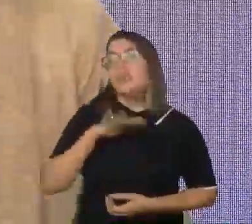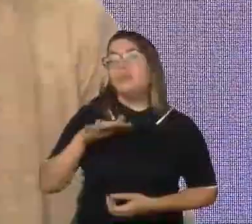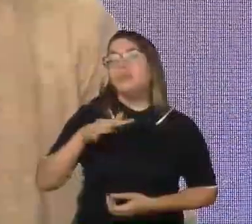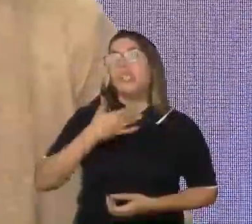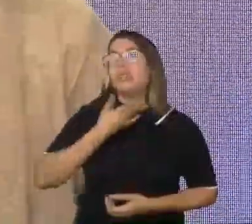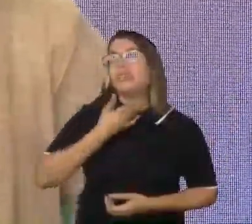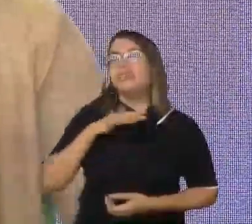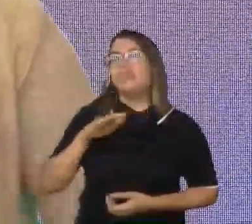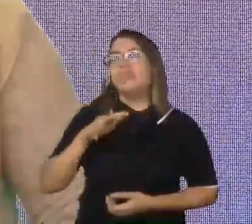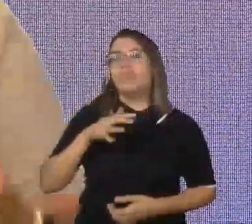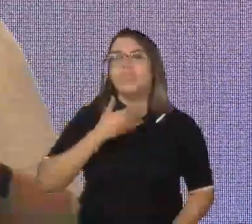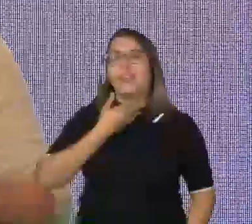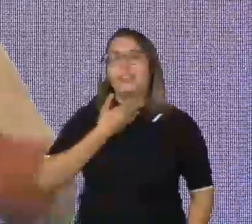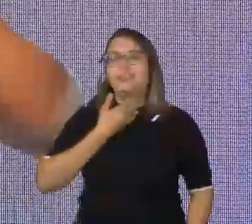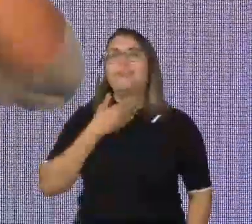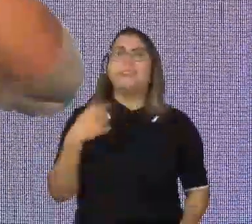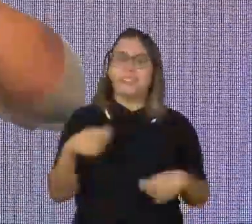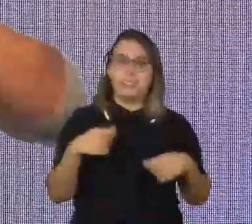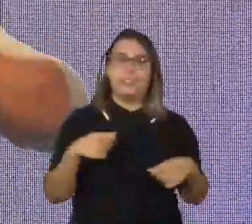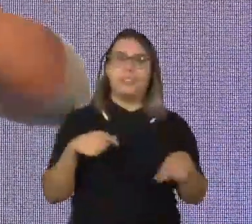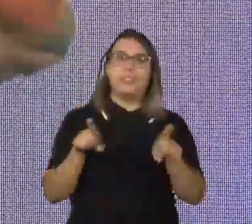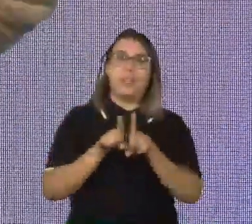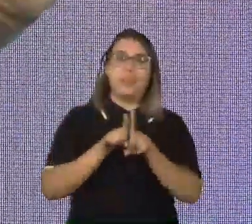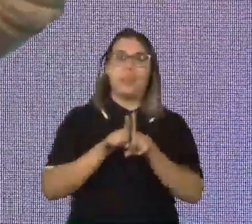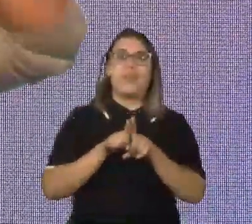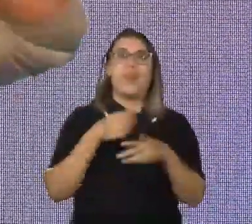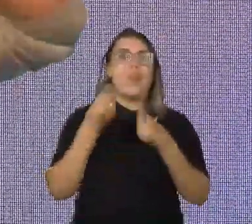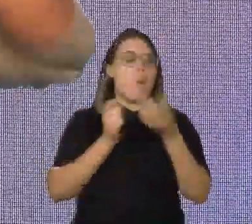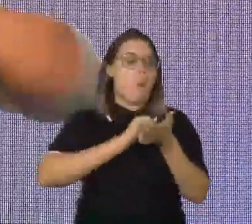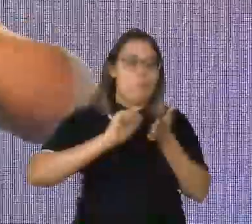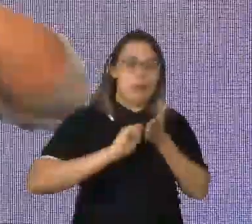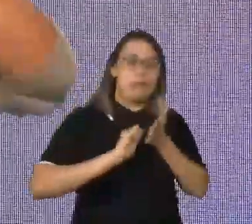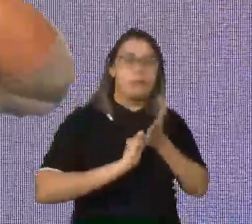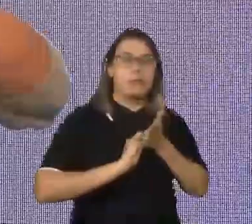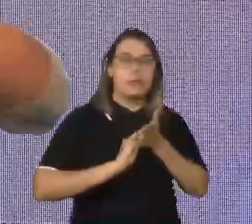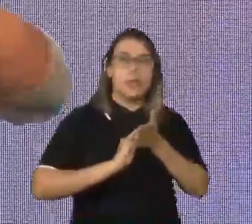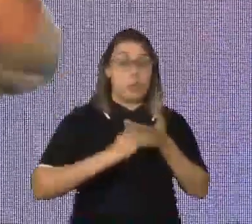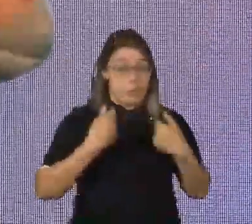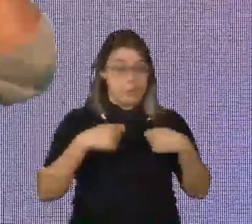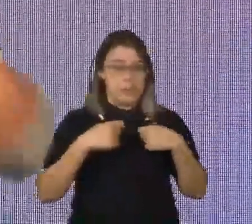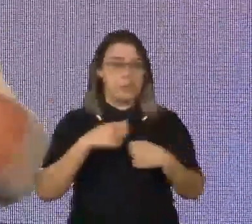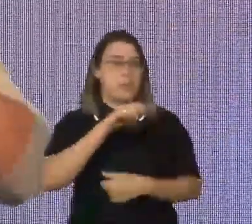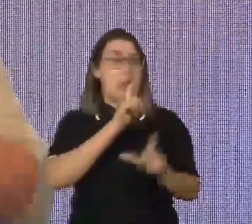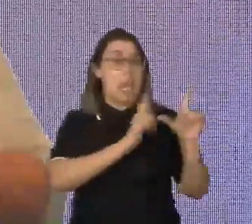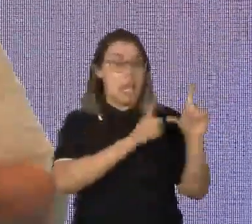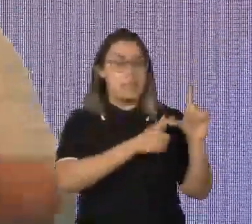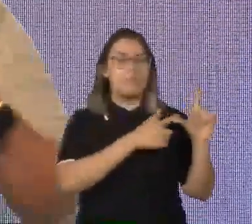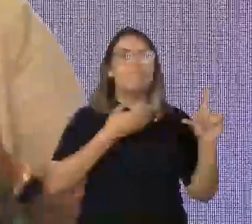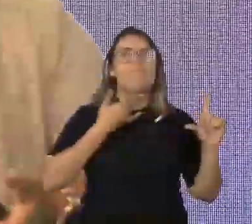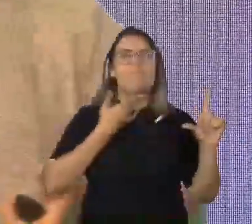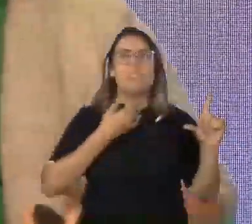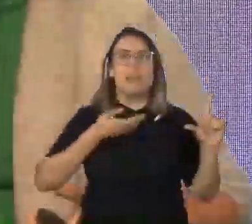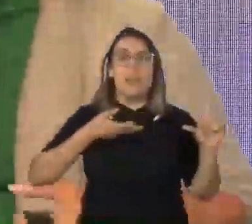m-l-l-la. Relação do grafema, fonema. Relação da letra com o som. E,